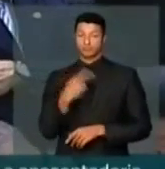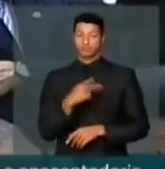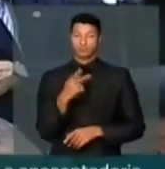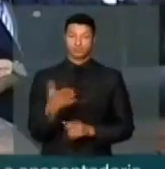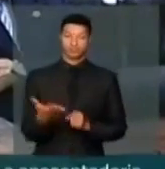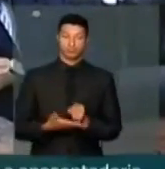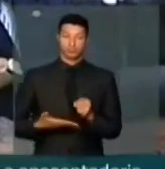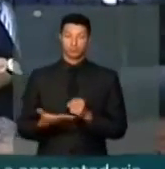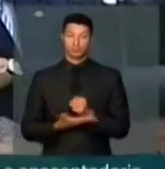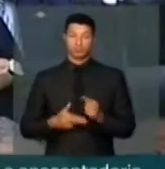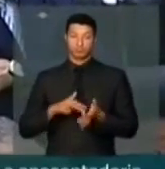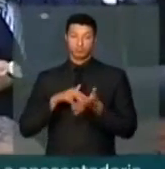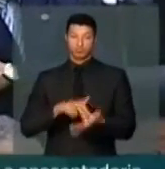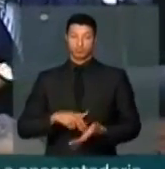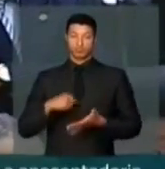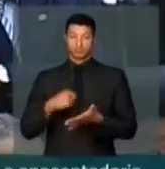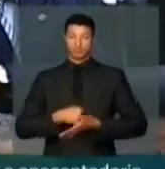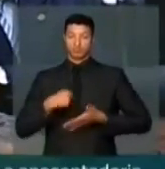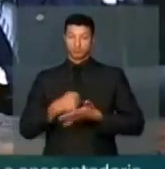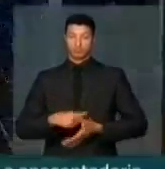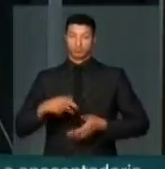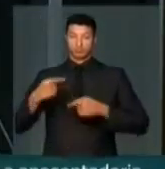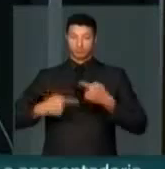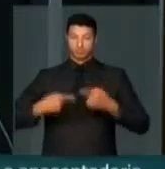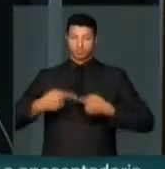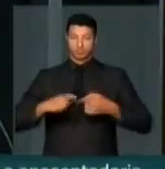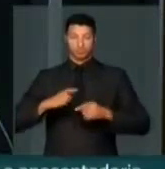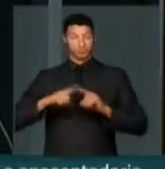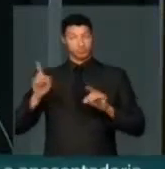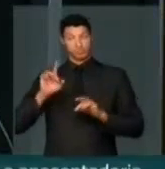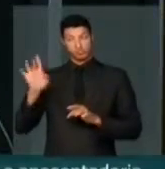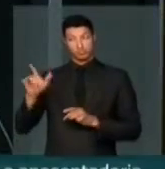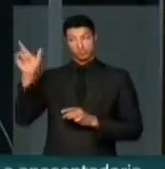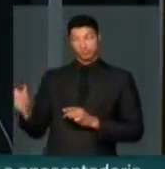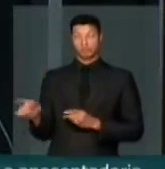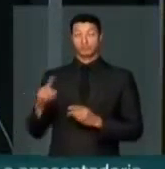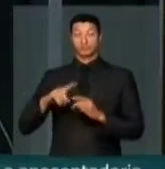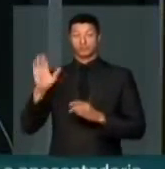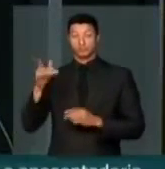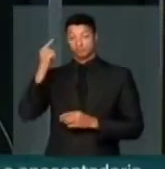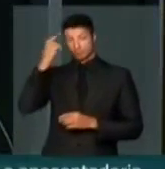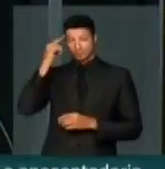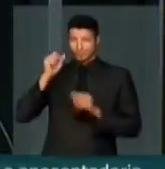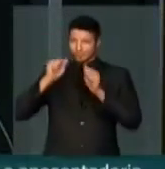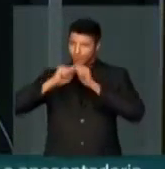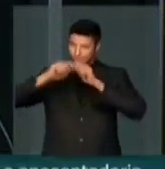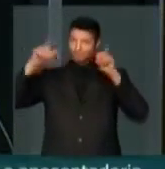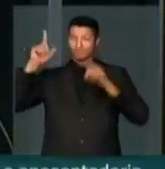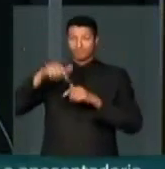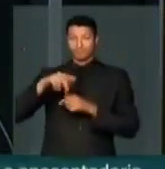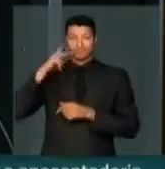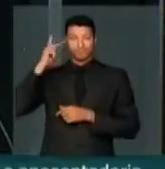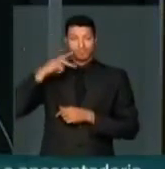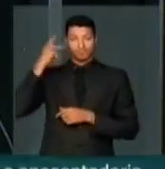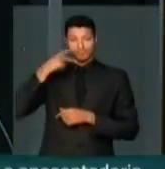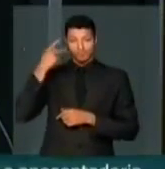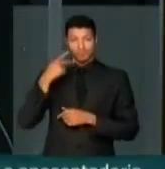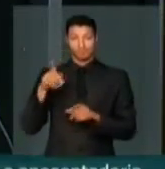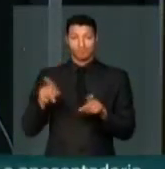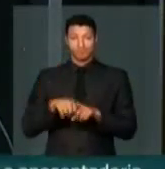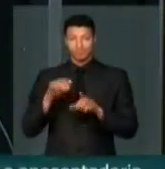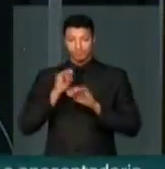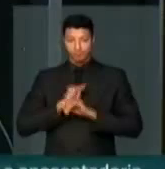base fundamental de atuação política. Mas não só ali, já que pensa grande e é um parlamentar,